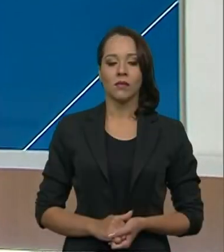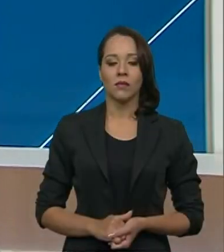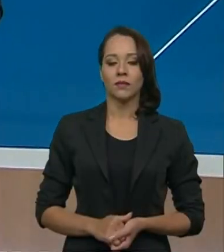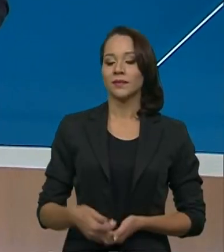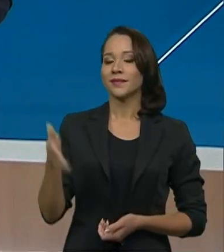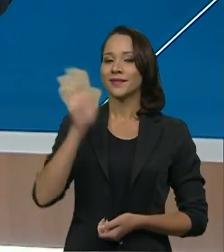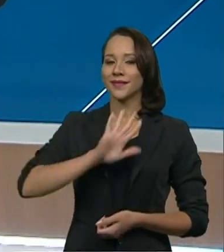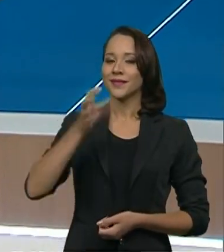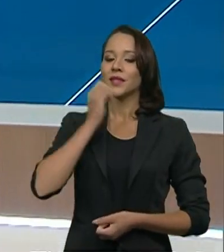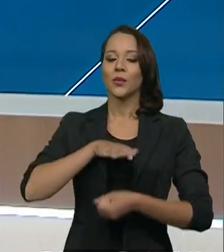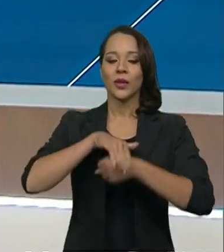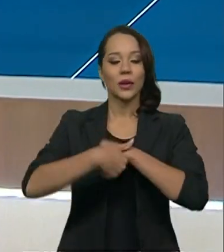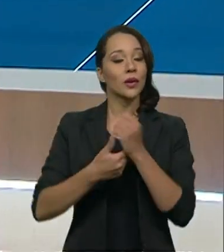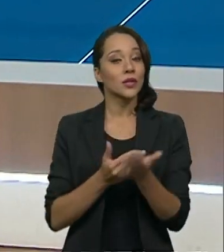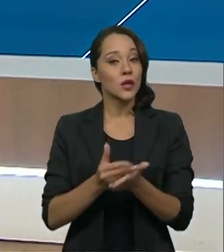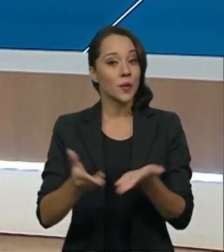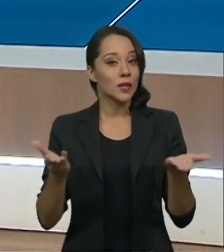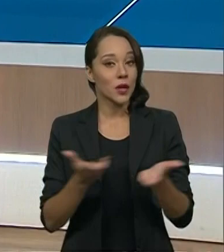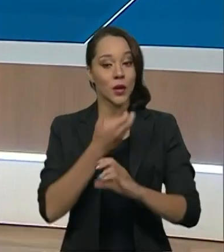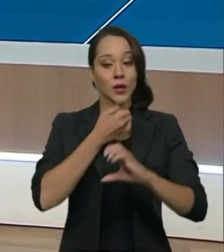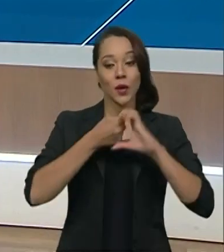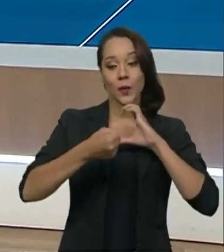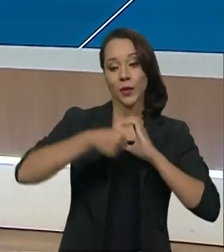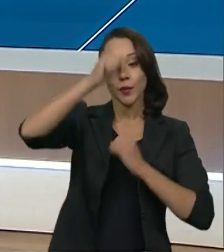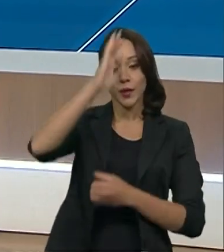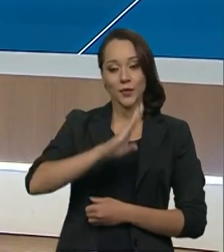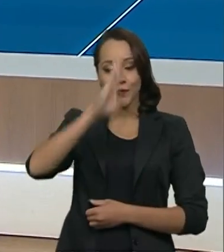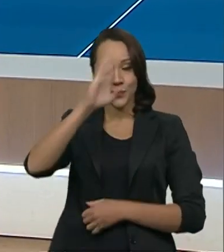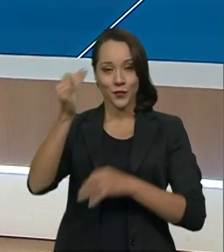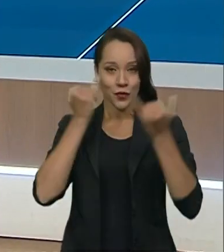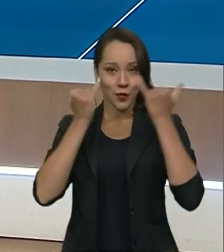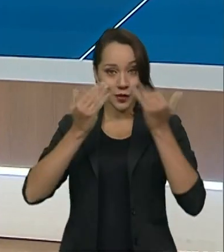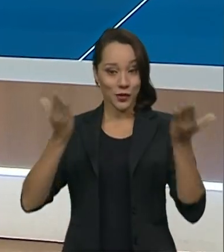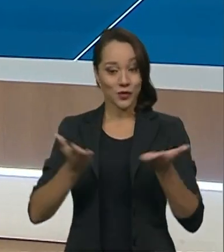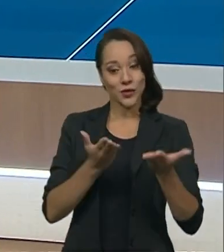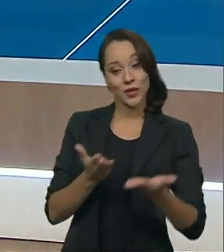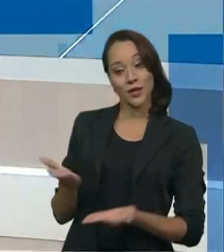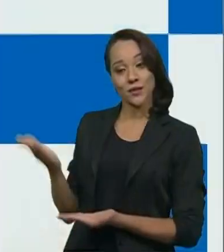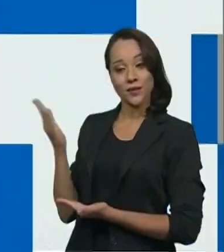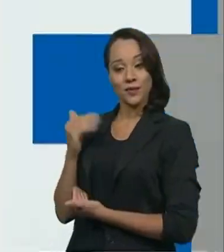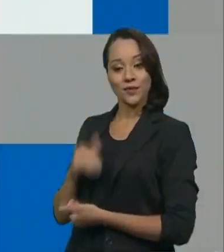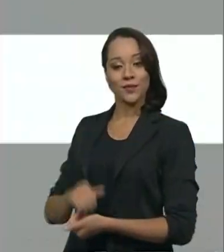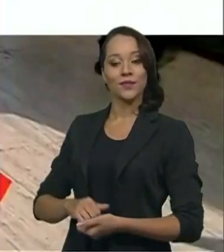Boa noite. Olá, boa noite. Começa agora o Repórter Brasil. esses são os destaques de hoje.